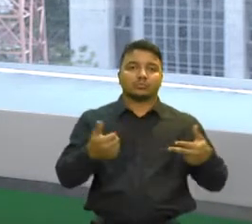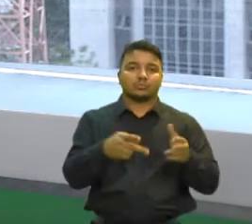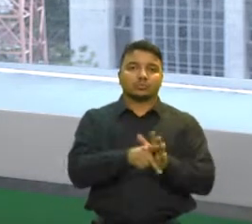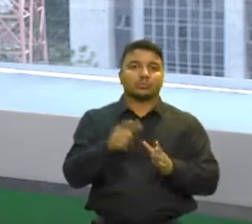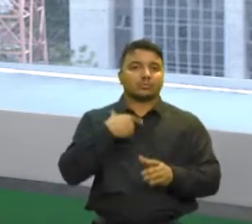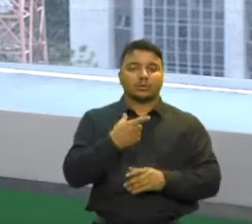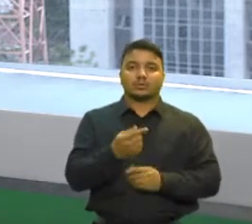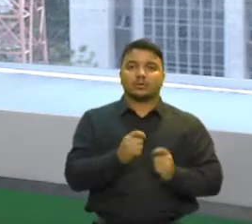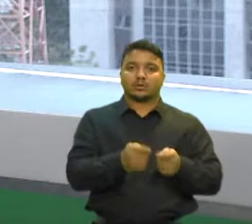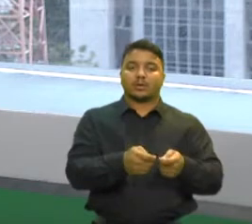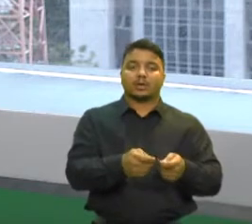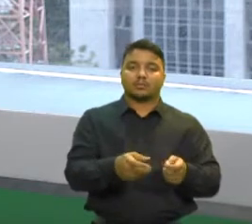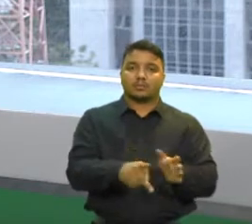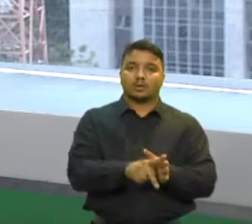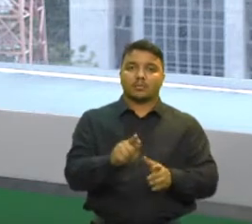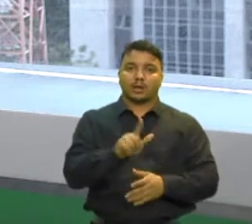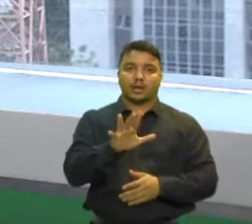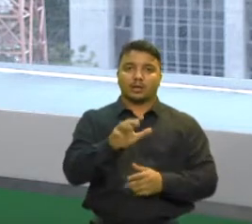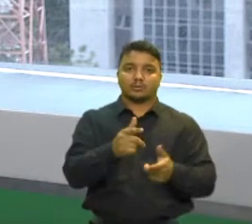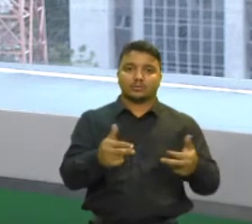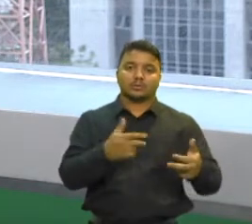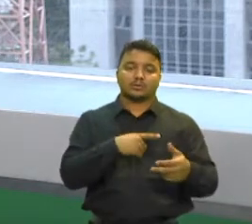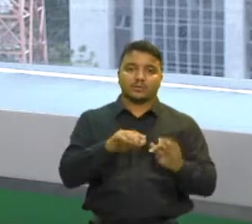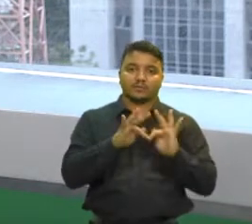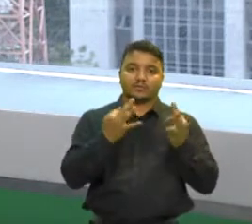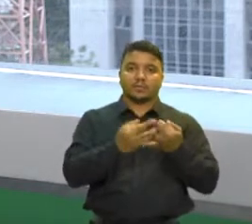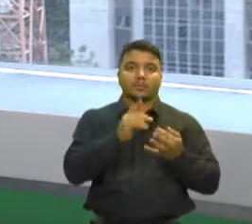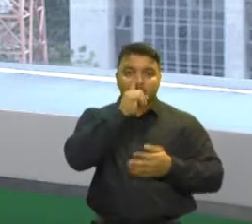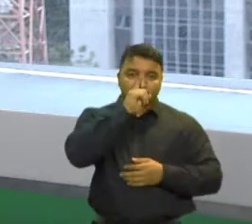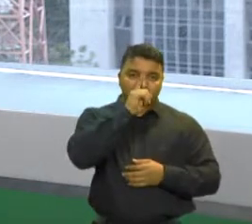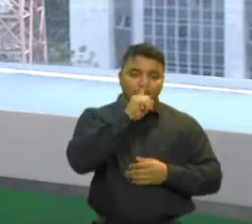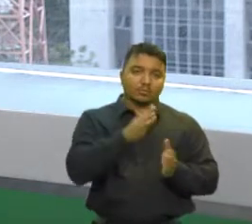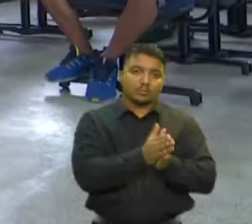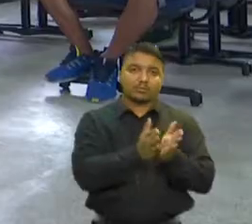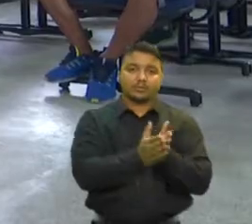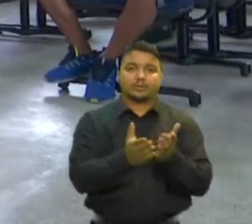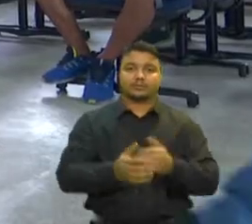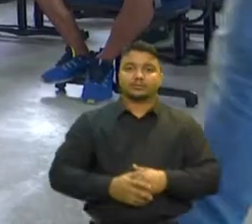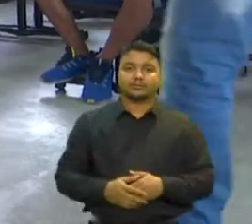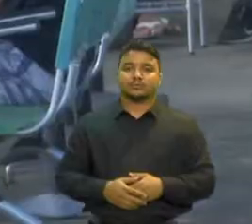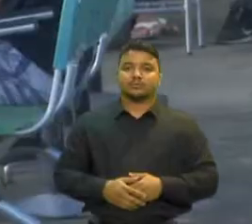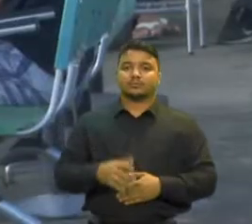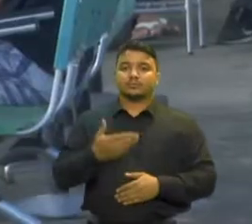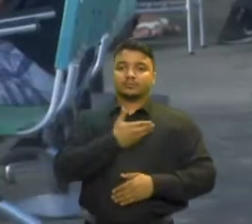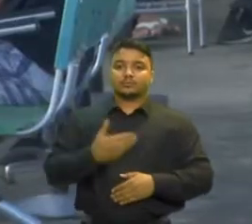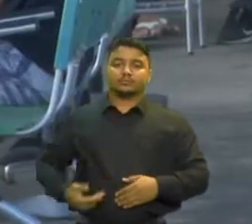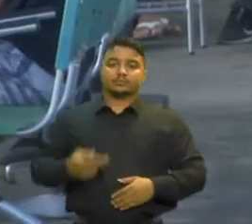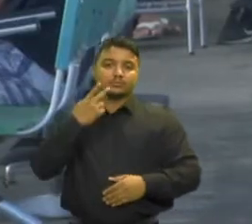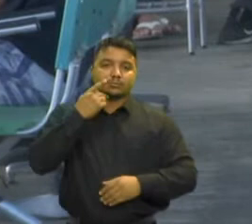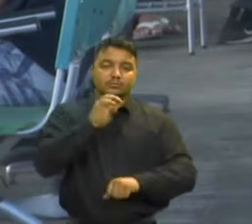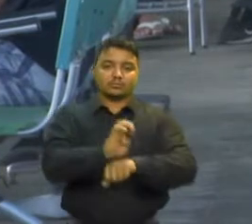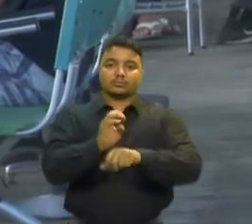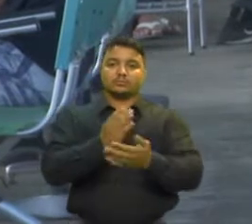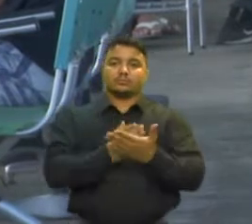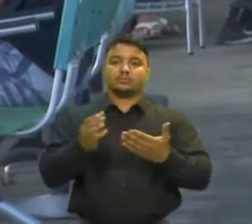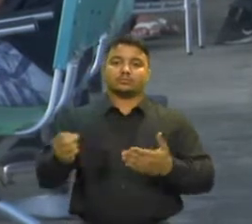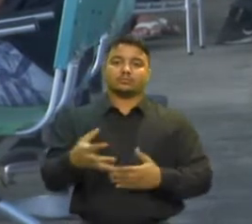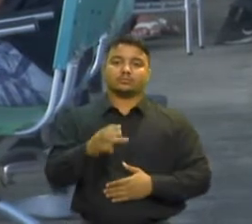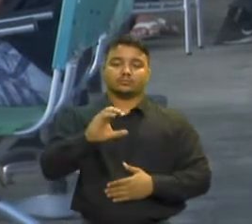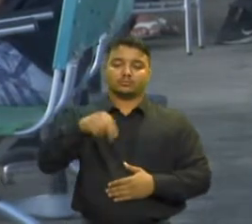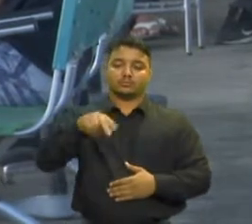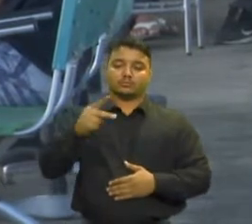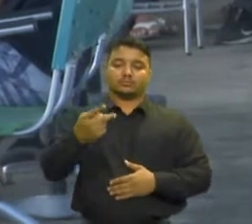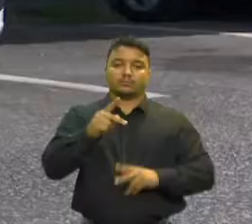-gás para famílias em situação de extrema vulnerabilidade Governo do Estado lança nova etapa do programa CNH